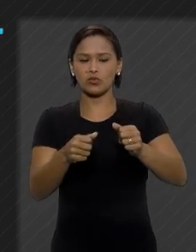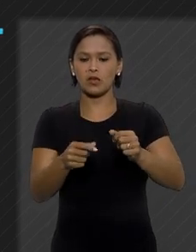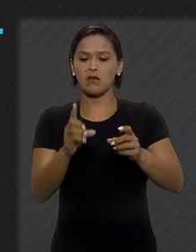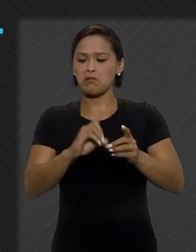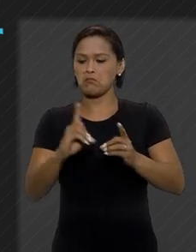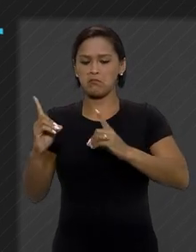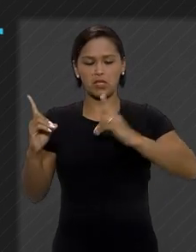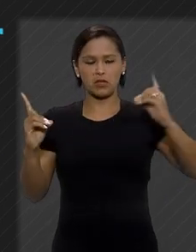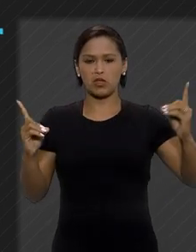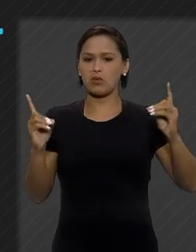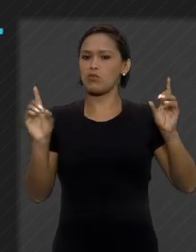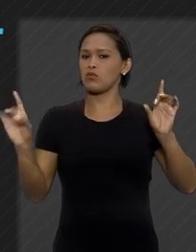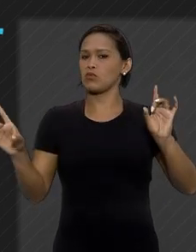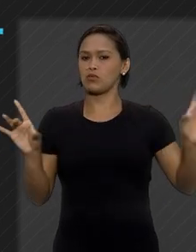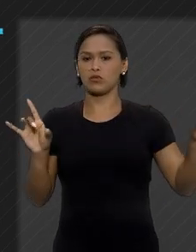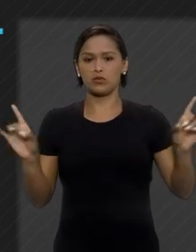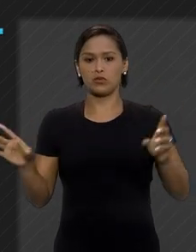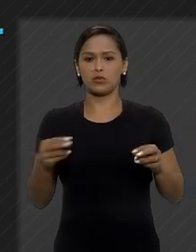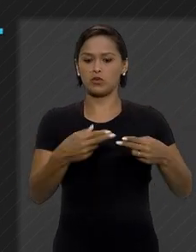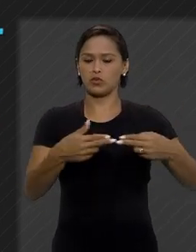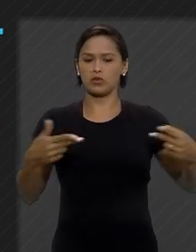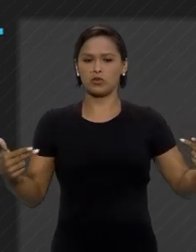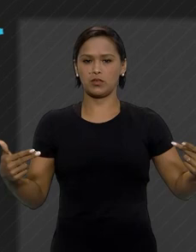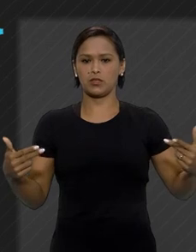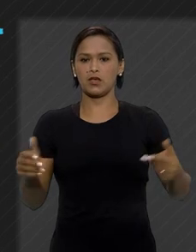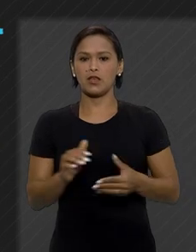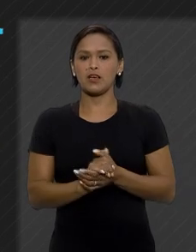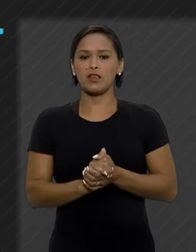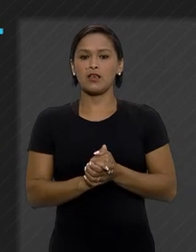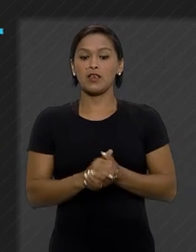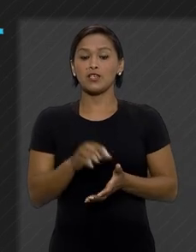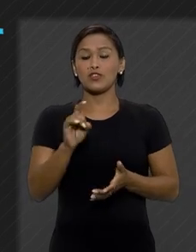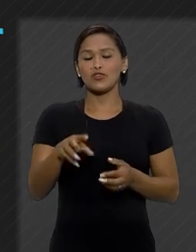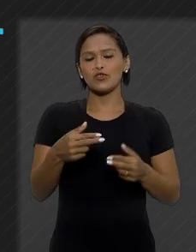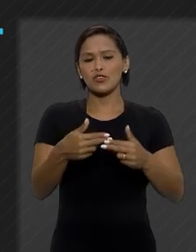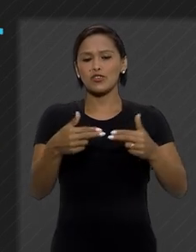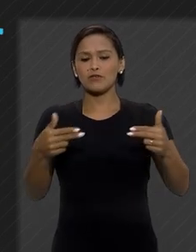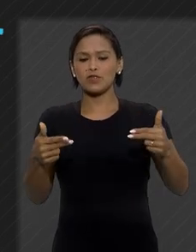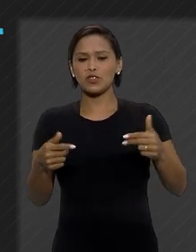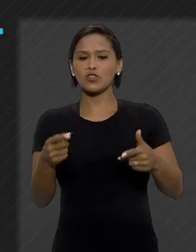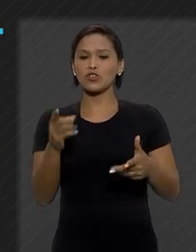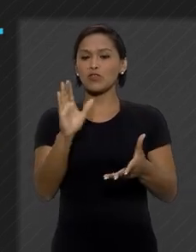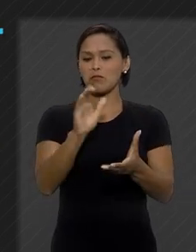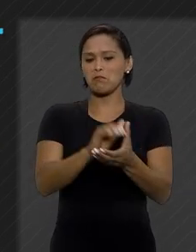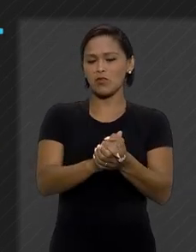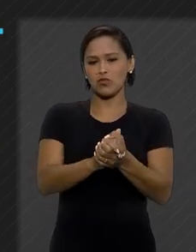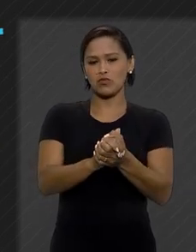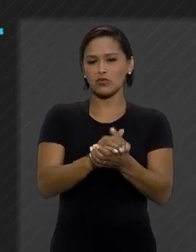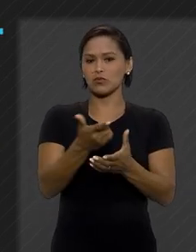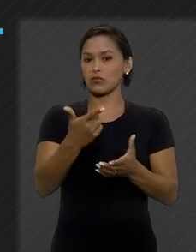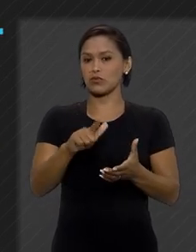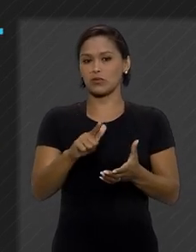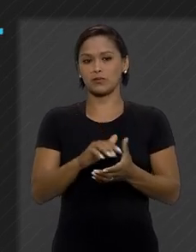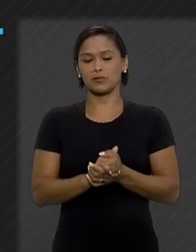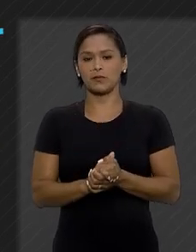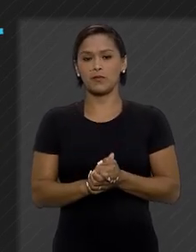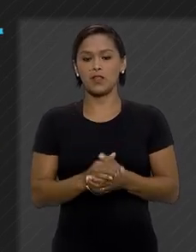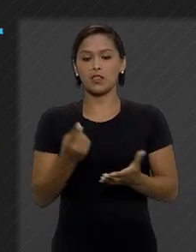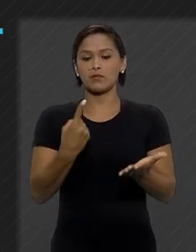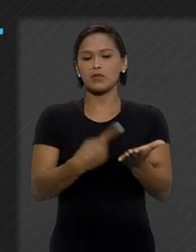total de bens, permanece a propriedade individual de cada um. E só é dividido o que tiver sido definido como patrimônio comum,